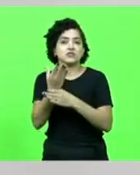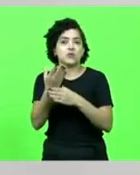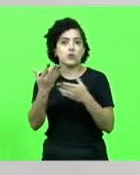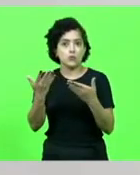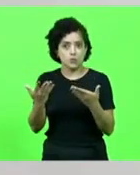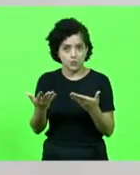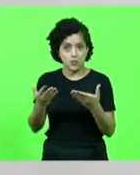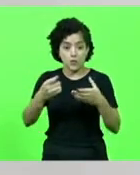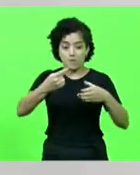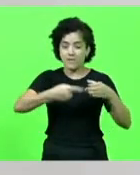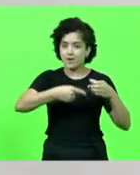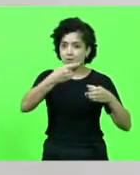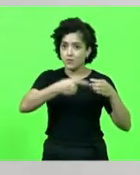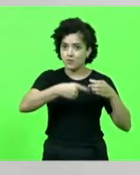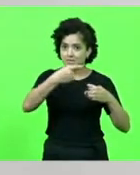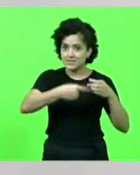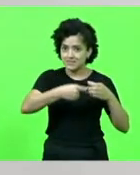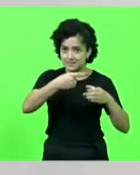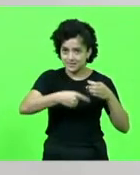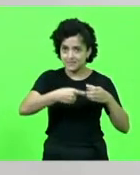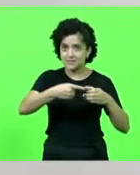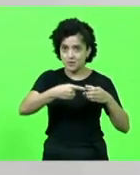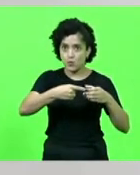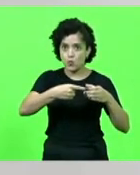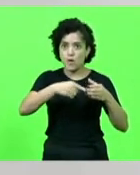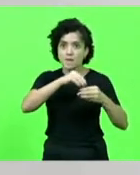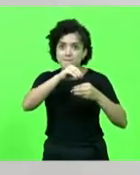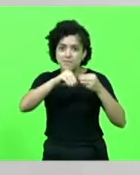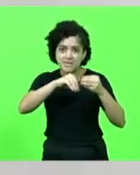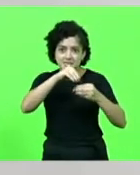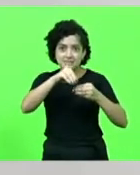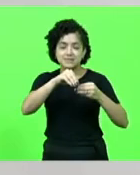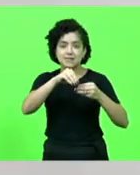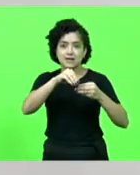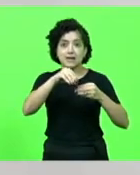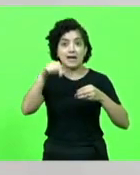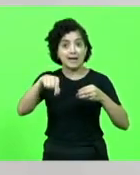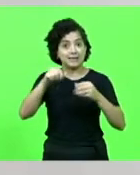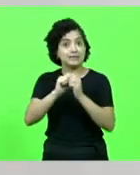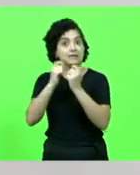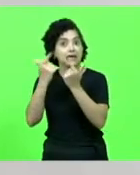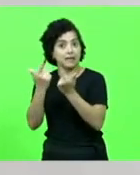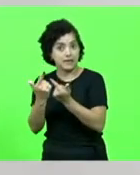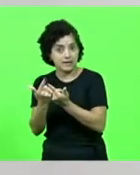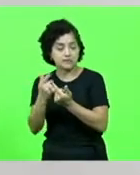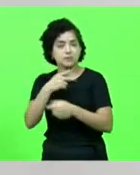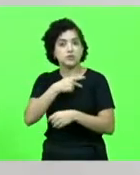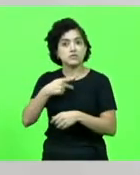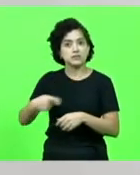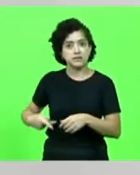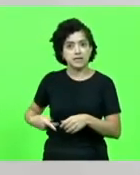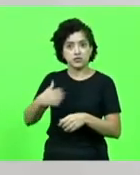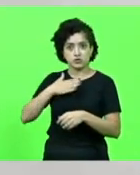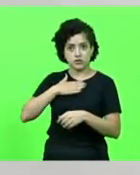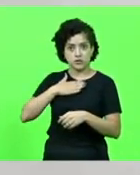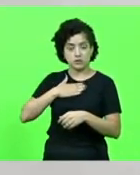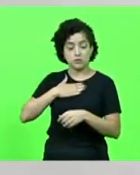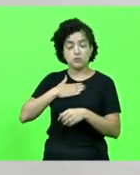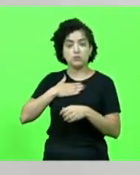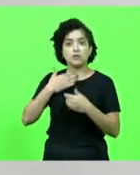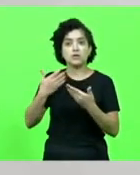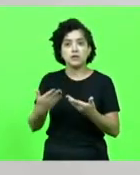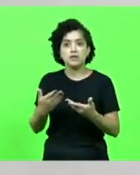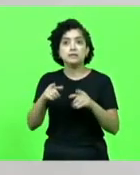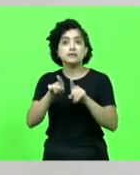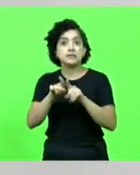comissão parlamentar mista nessa casa, presidida por esse deputado que vos fala, formada